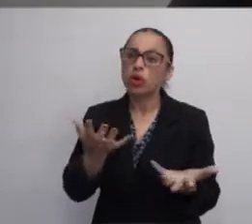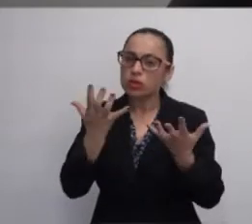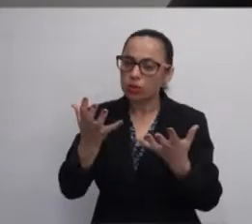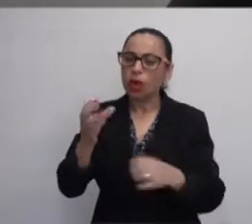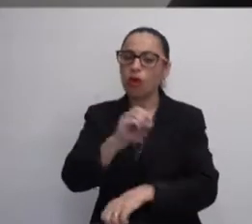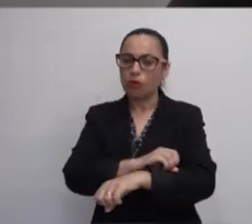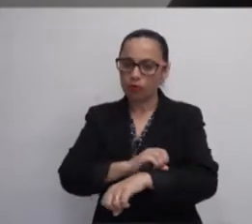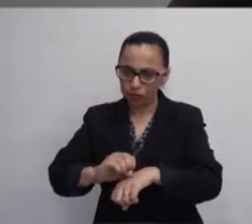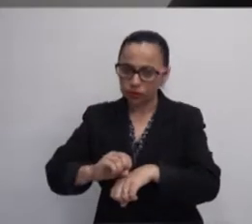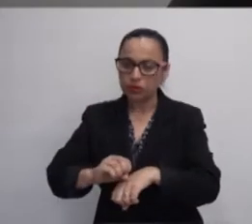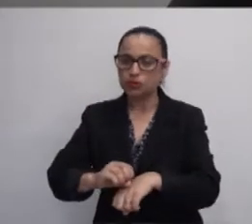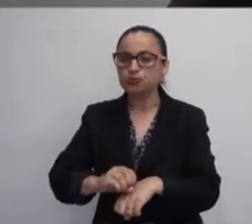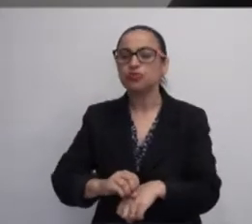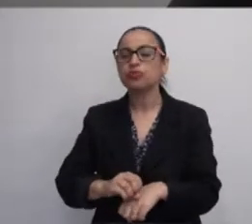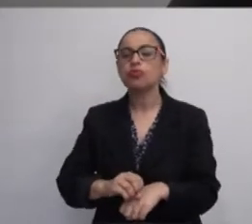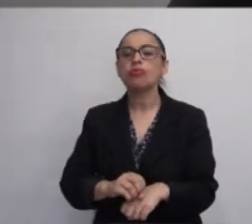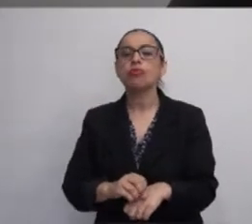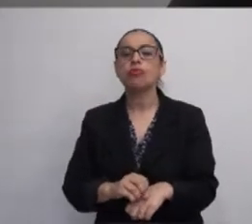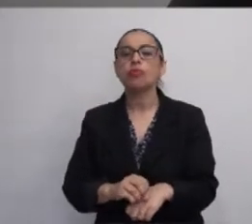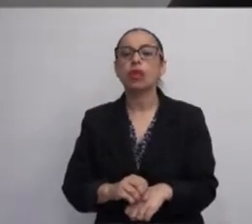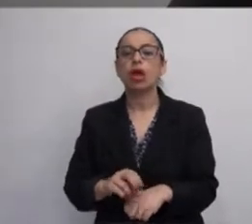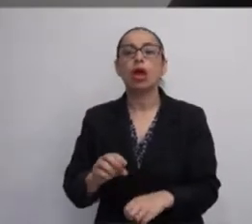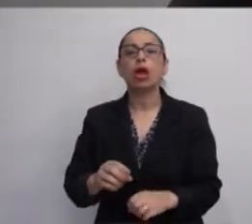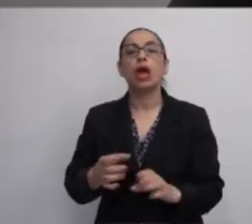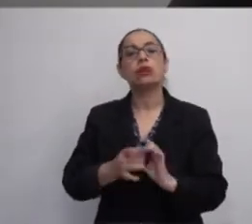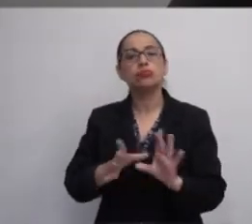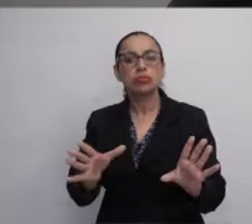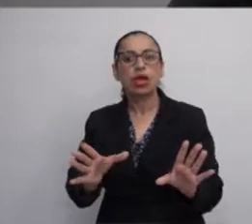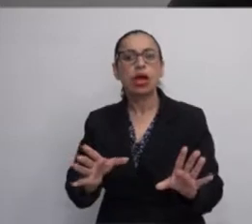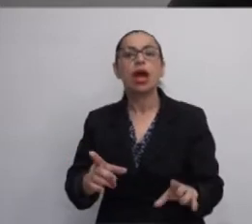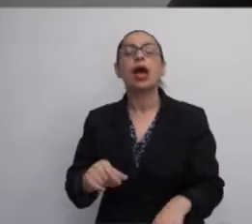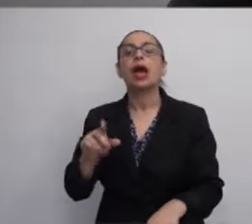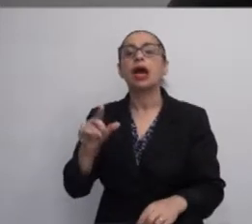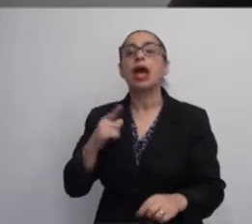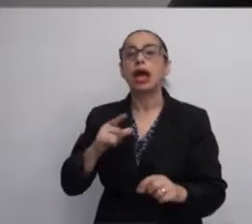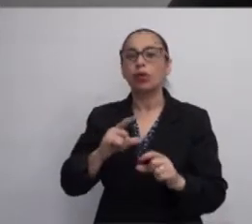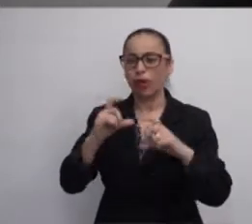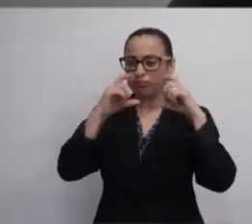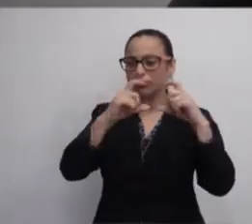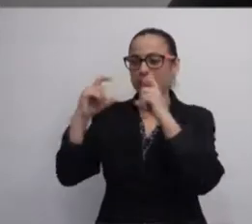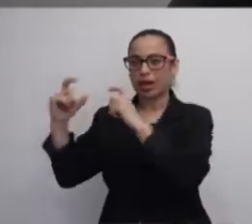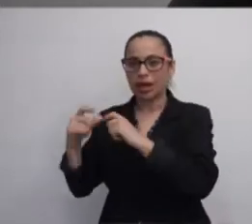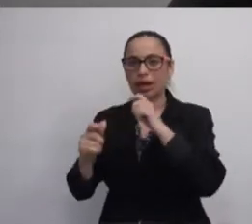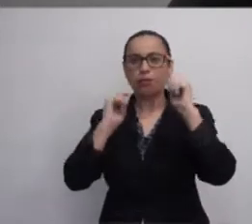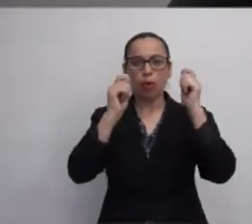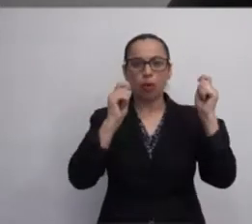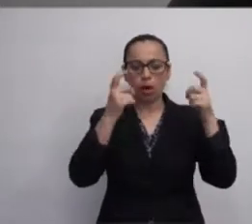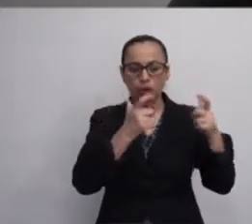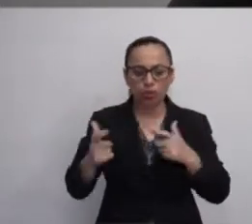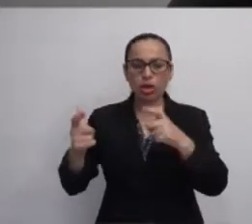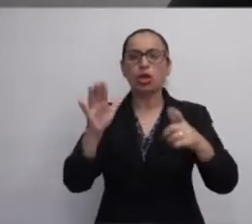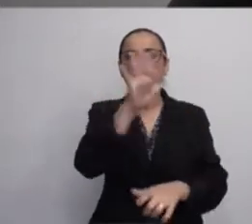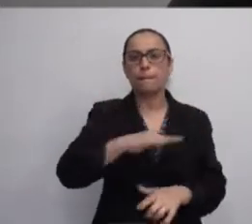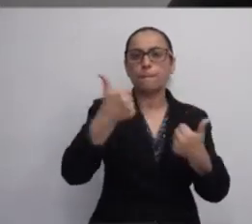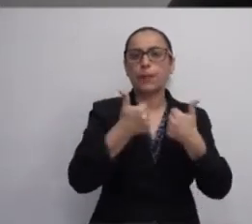oficina, colocar, disparado por vários monumentos, daqui, do entorno